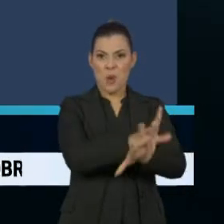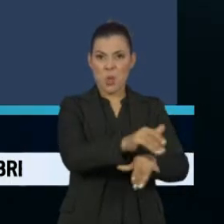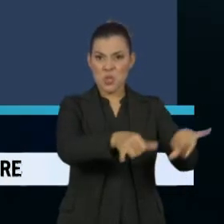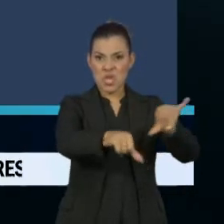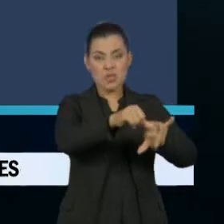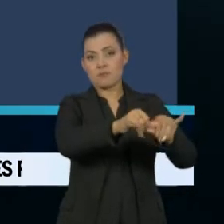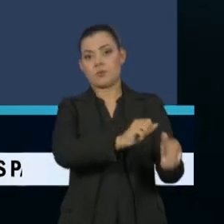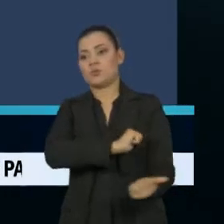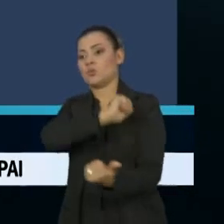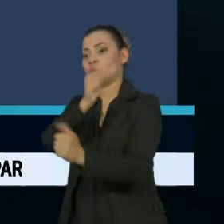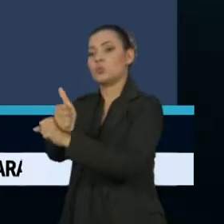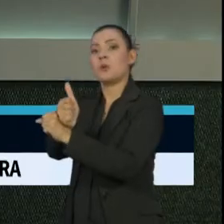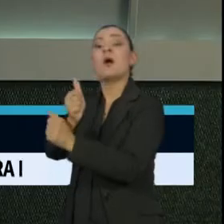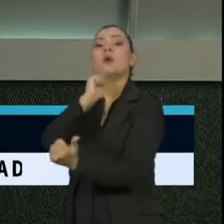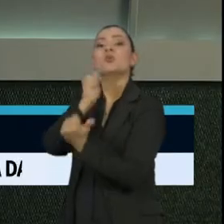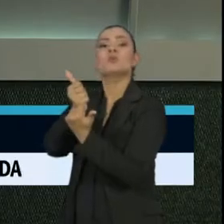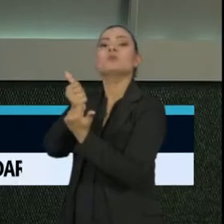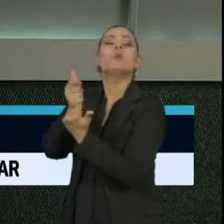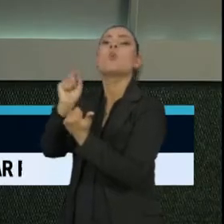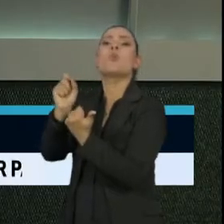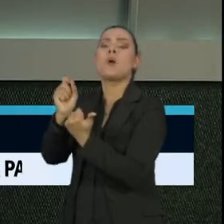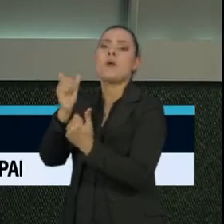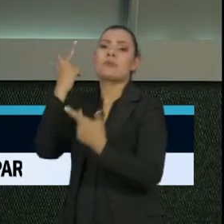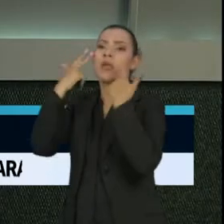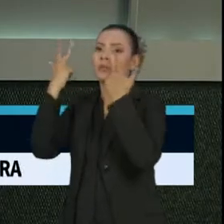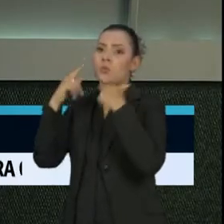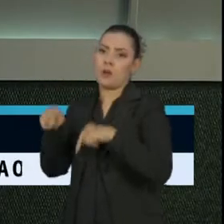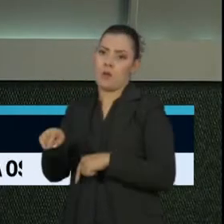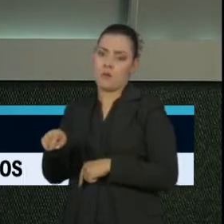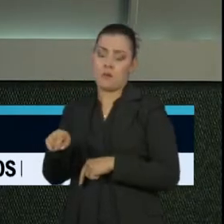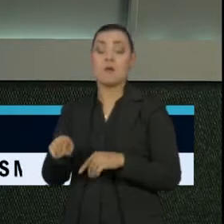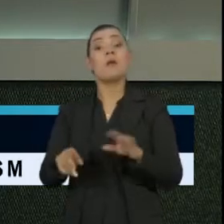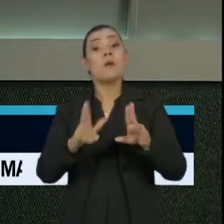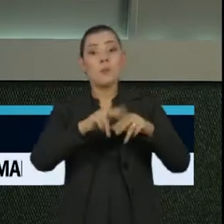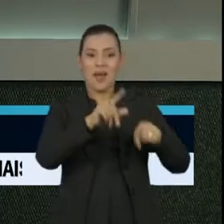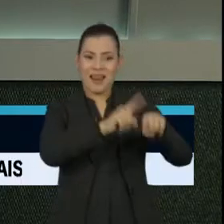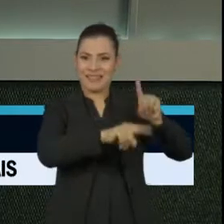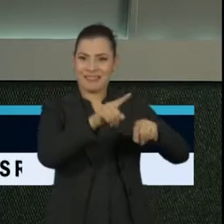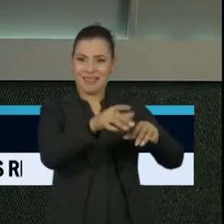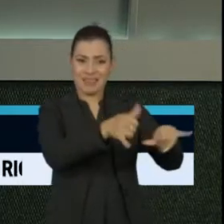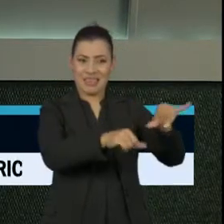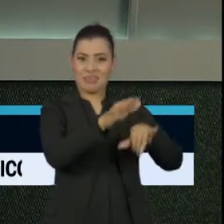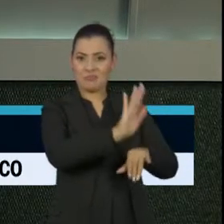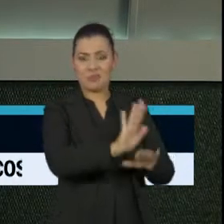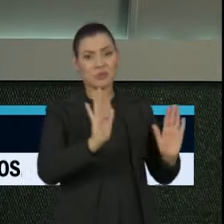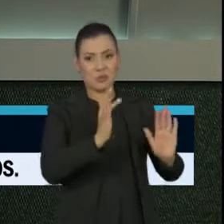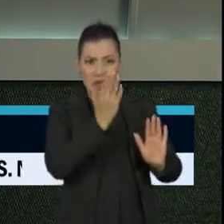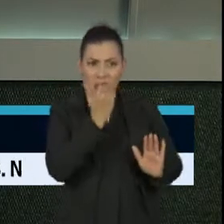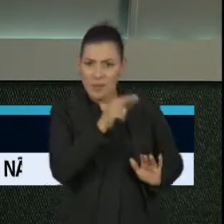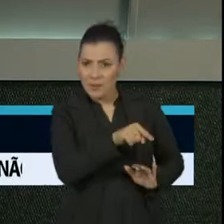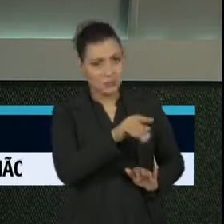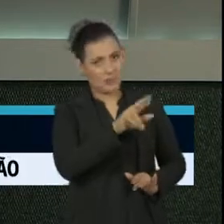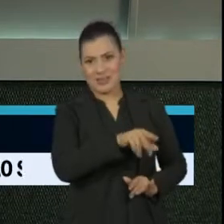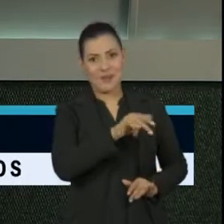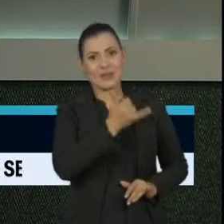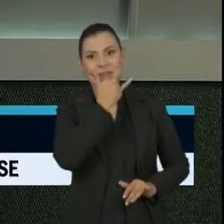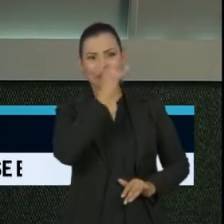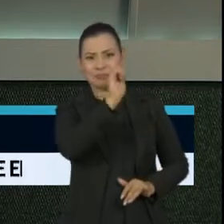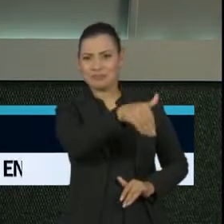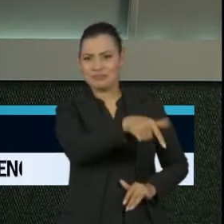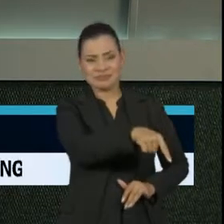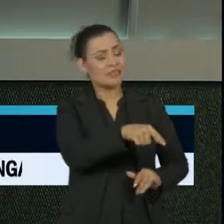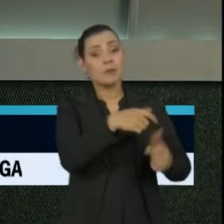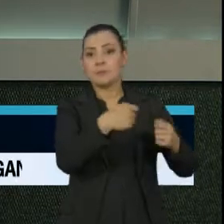por outros mais naturais. Os alimentos ultraprocessados, que a gente nem deveria chamar de alimentos, esses devem ser